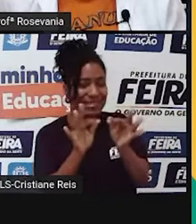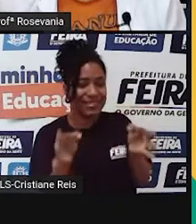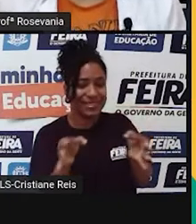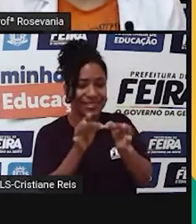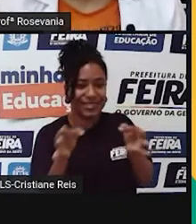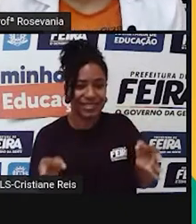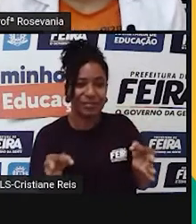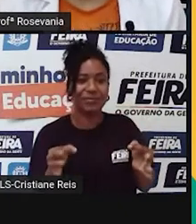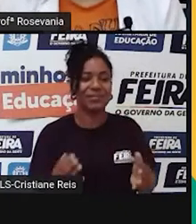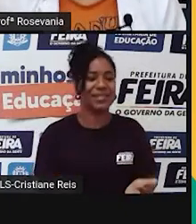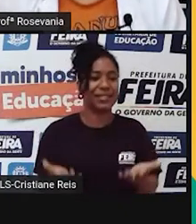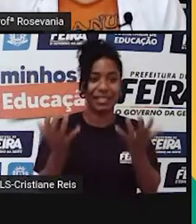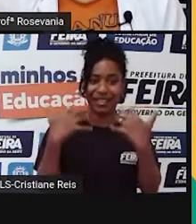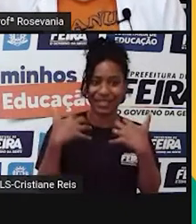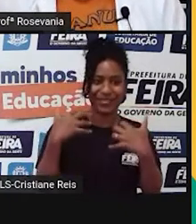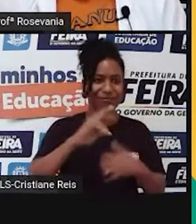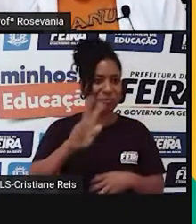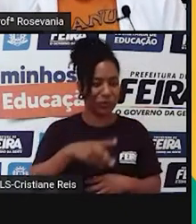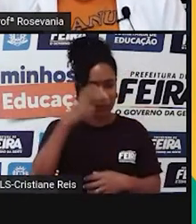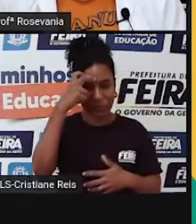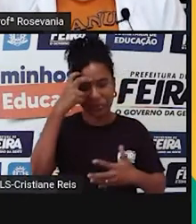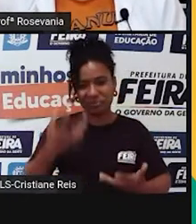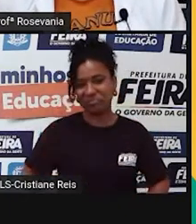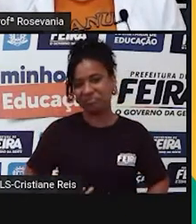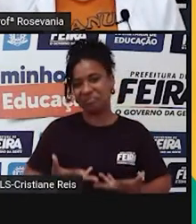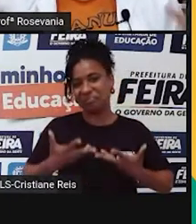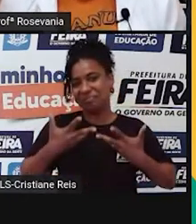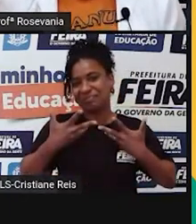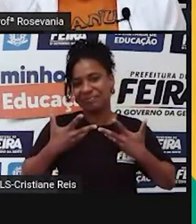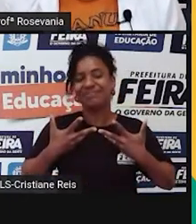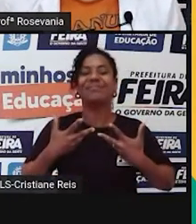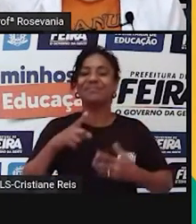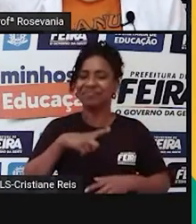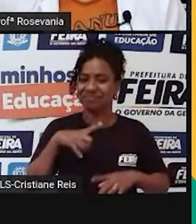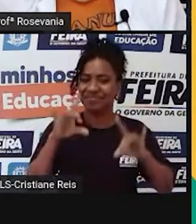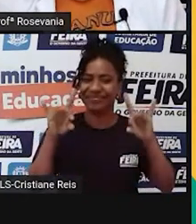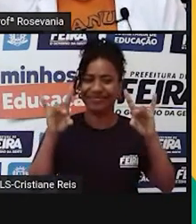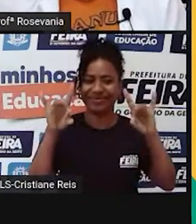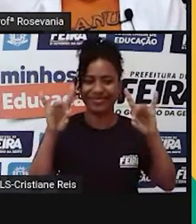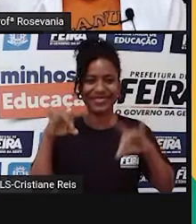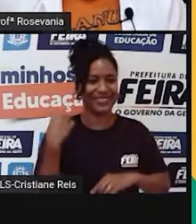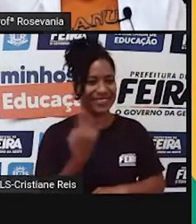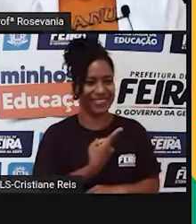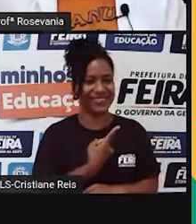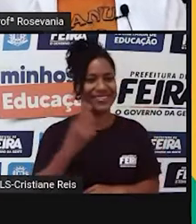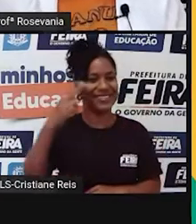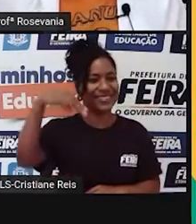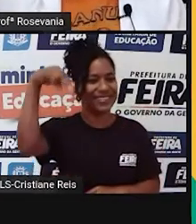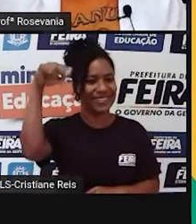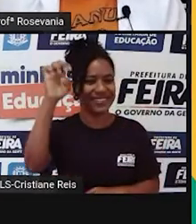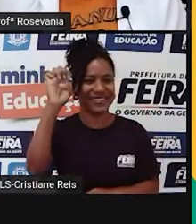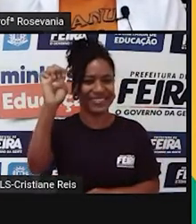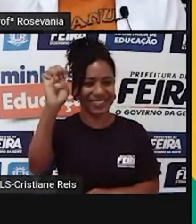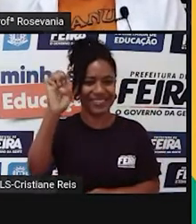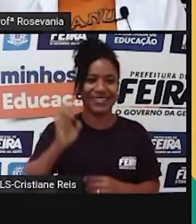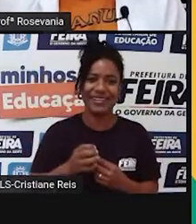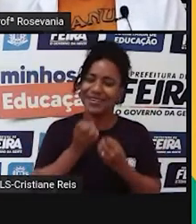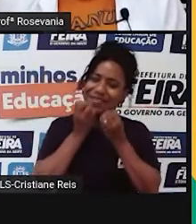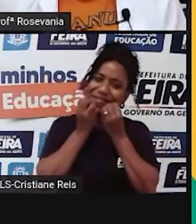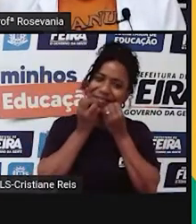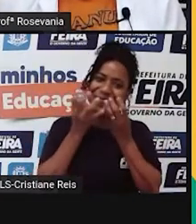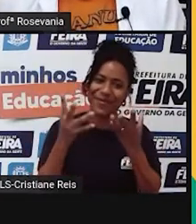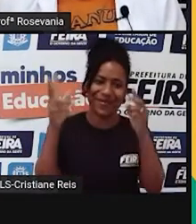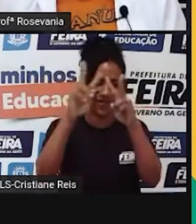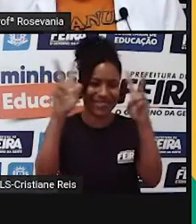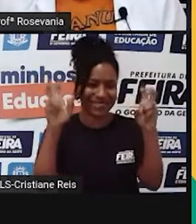e tão grandioso, né, e tão grandioso nas suas ações. Somos nós, o povo nordestino. Que bom que nós vamos falar sobre isso